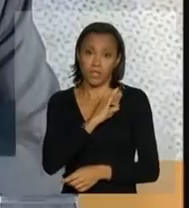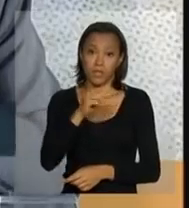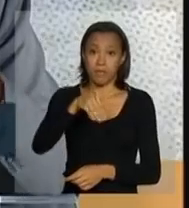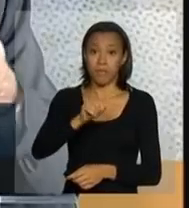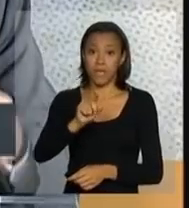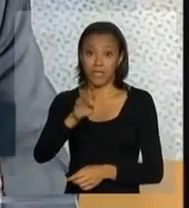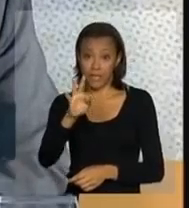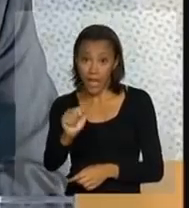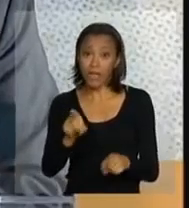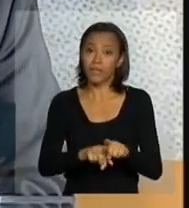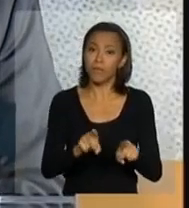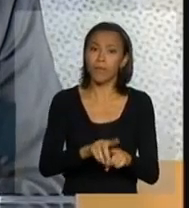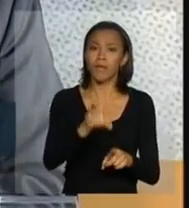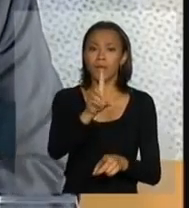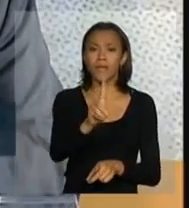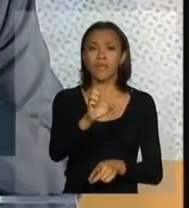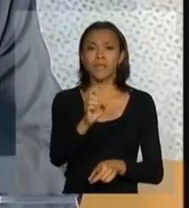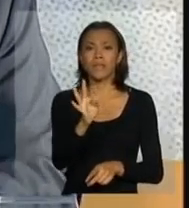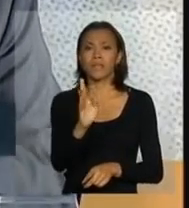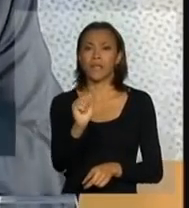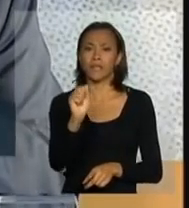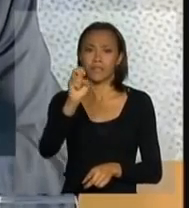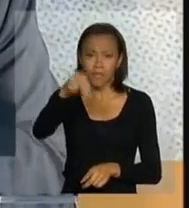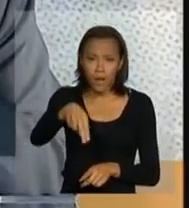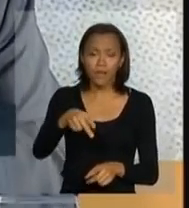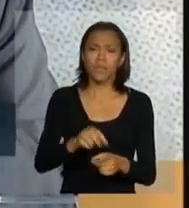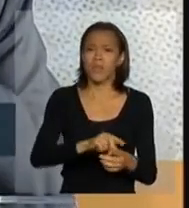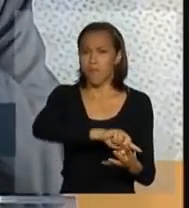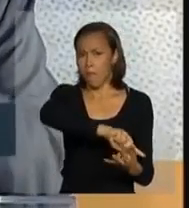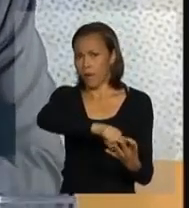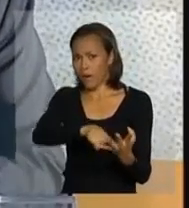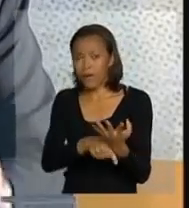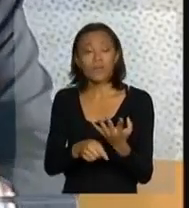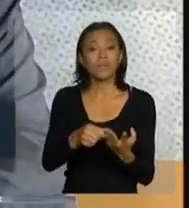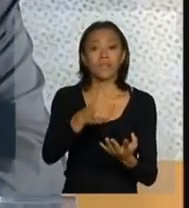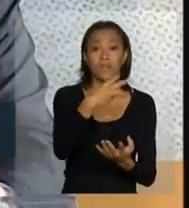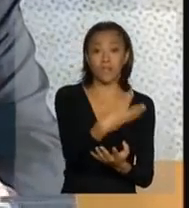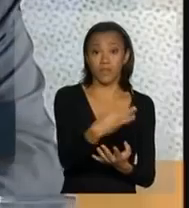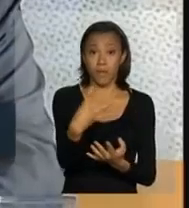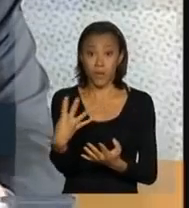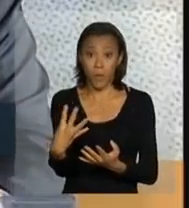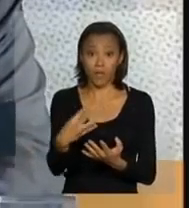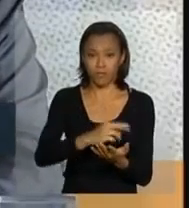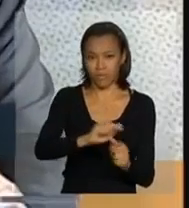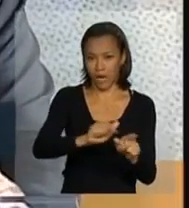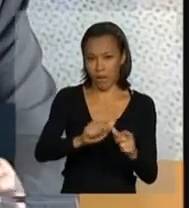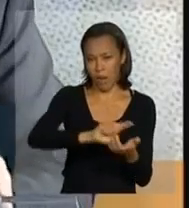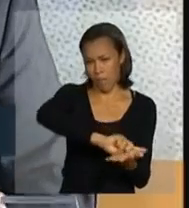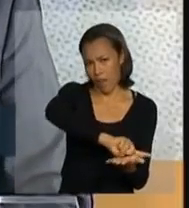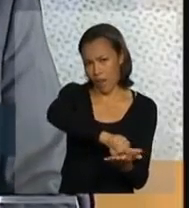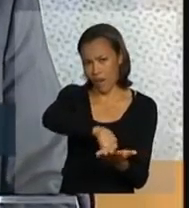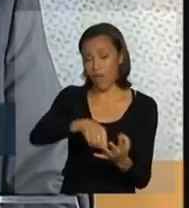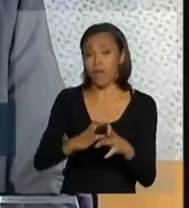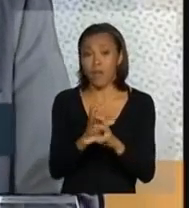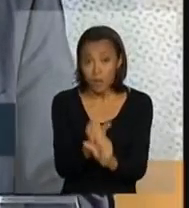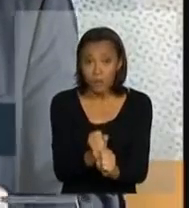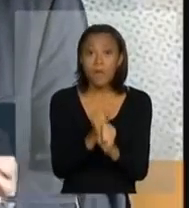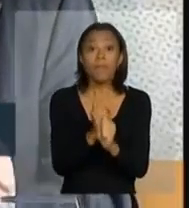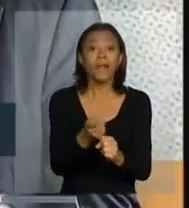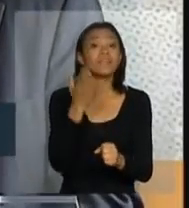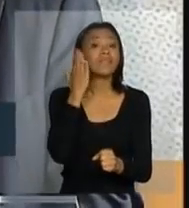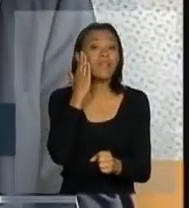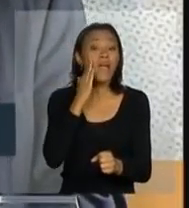Transporte e os DETRANS, desenvolveram 344 ações na perspectiva de fazer uma maior fiscalização